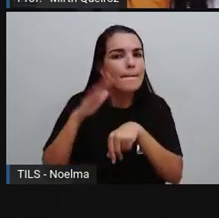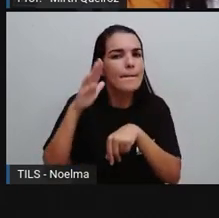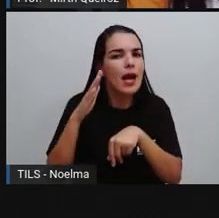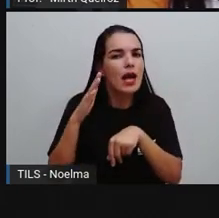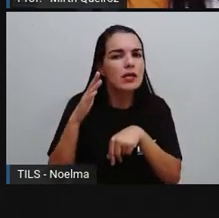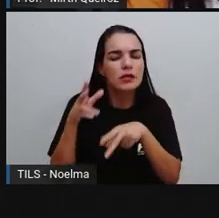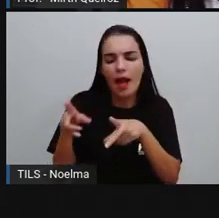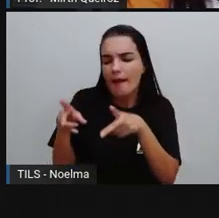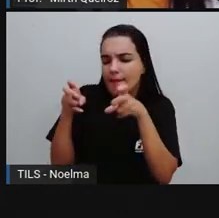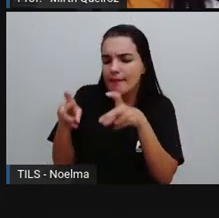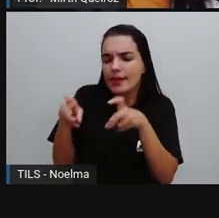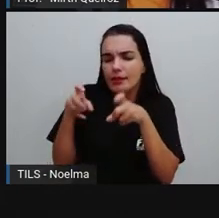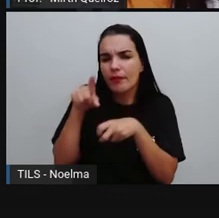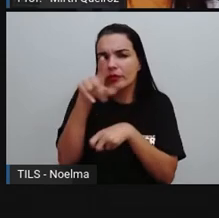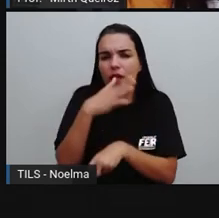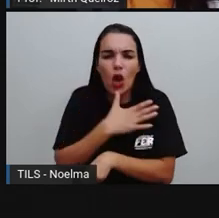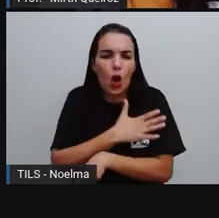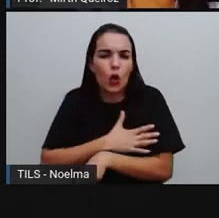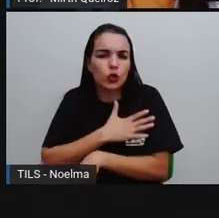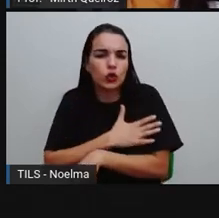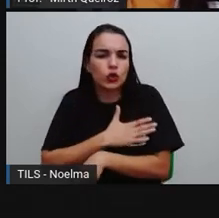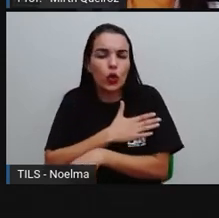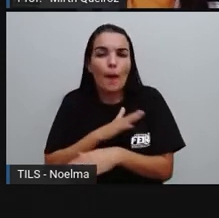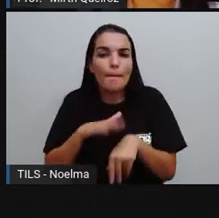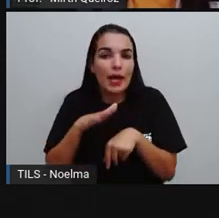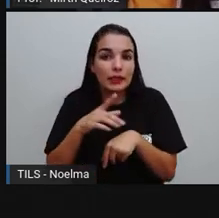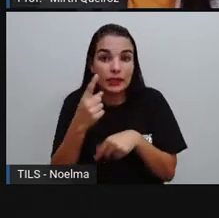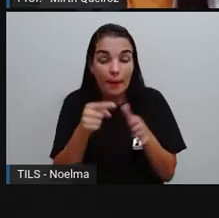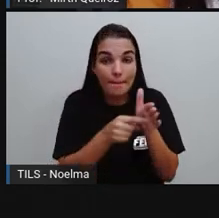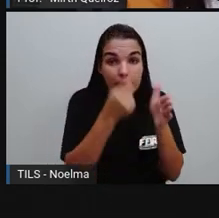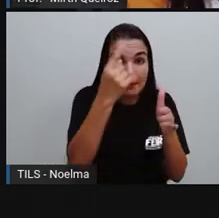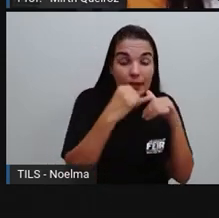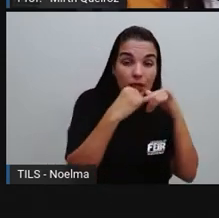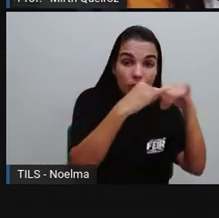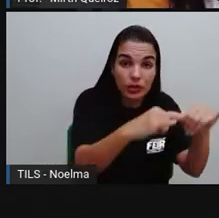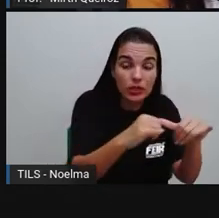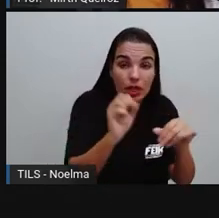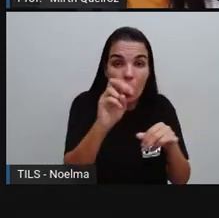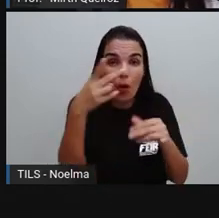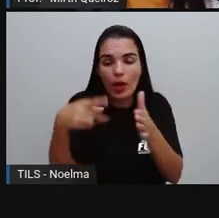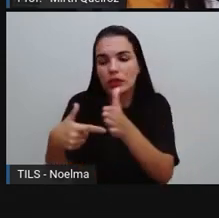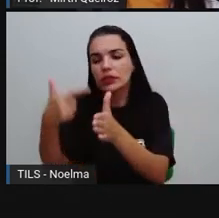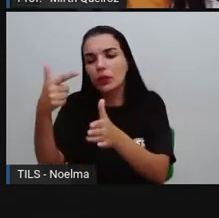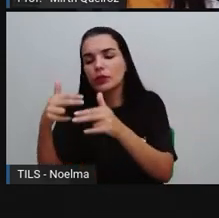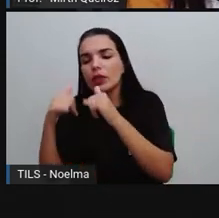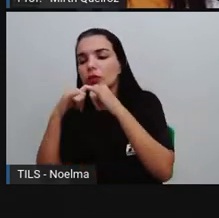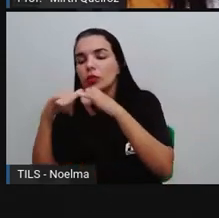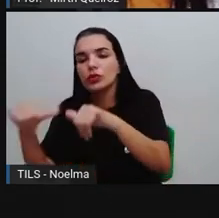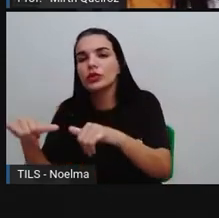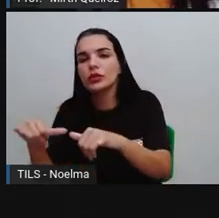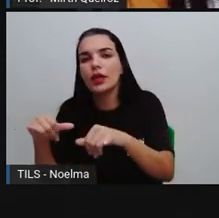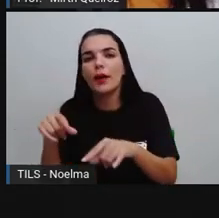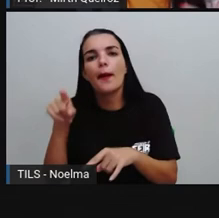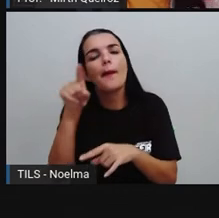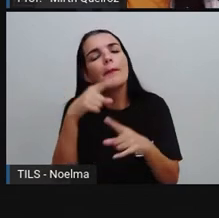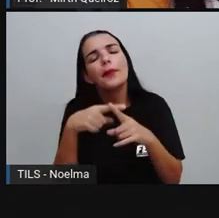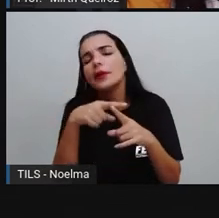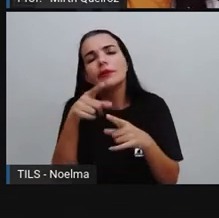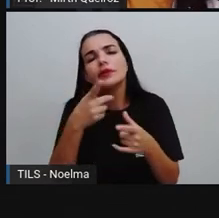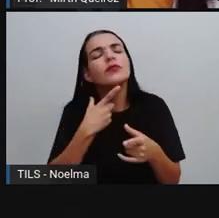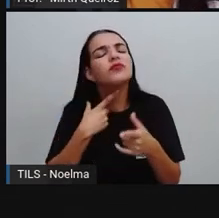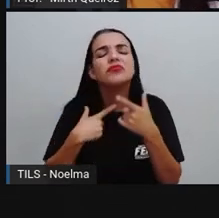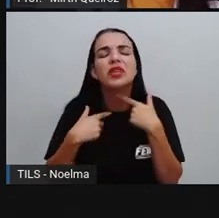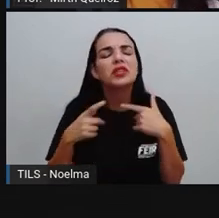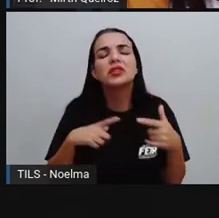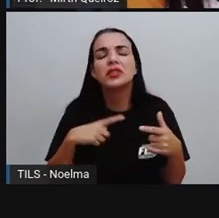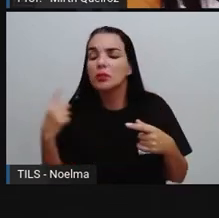Qual que vocês acharam mais interessante? A primeira notícia ou a segunda notícia? Por que vocês acham ou se interessaram